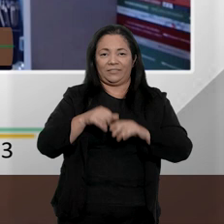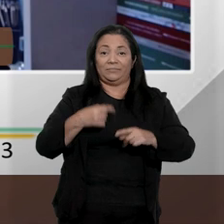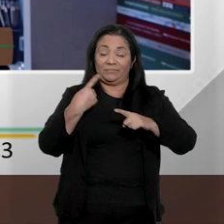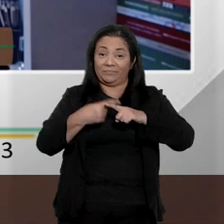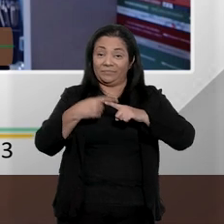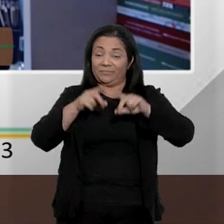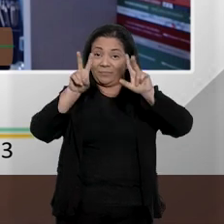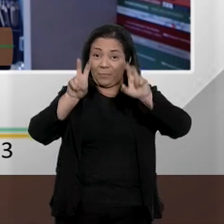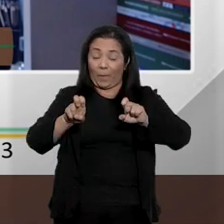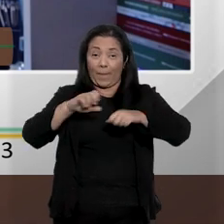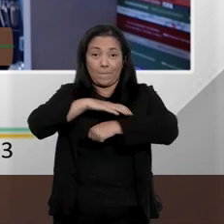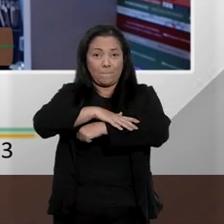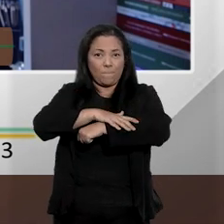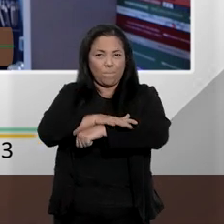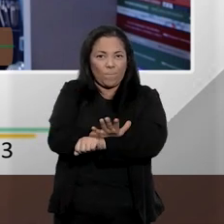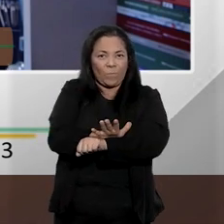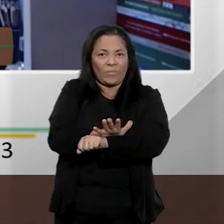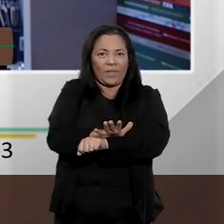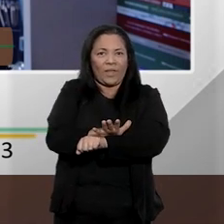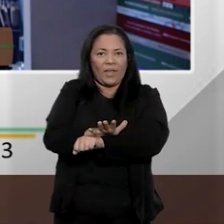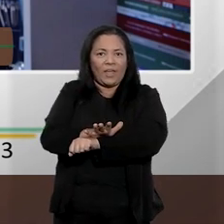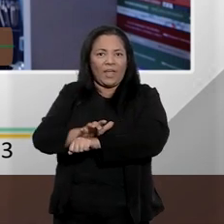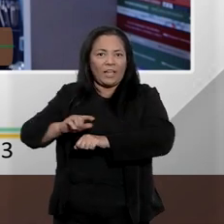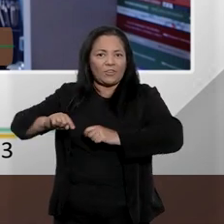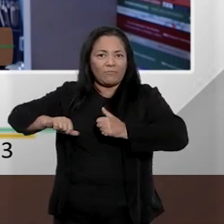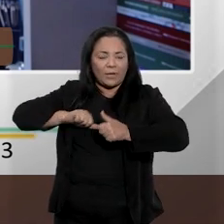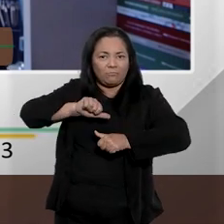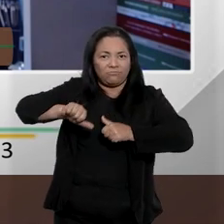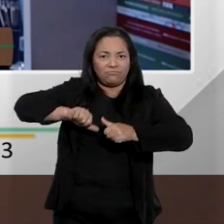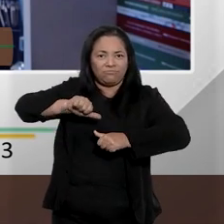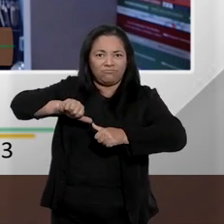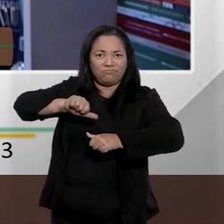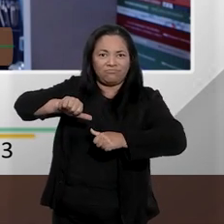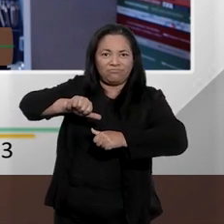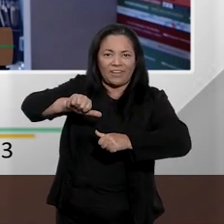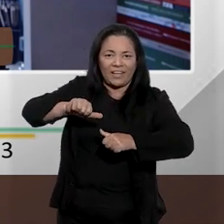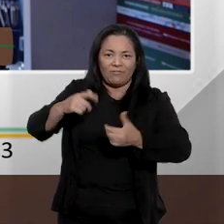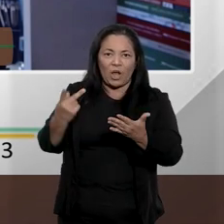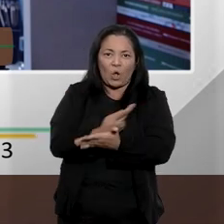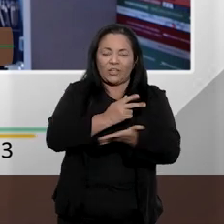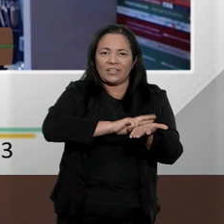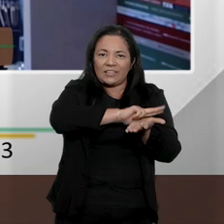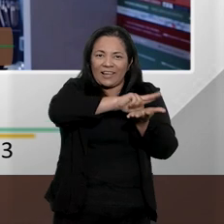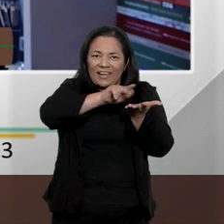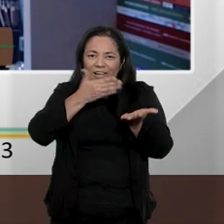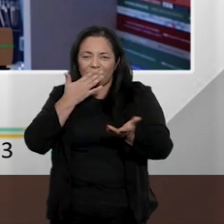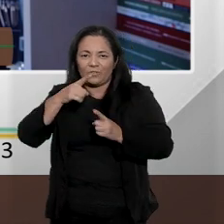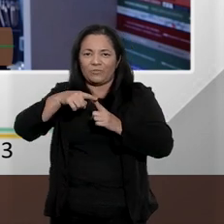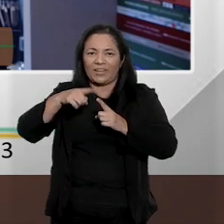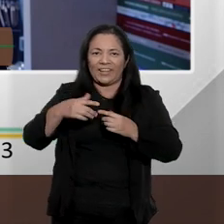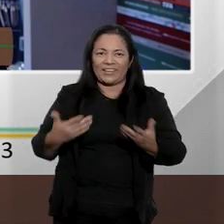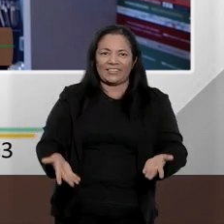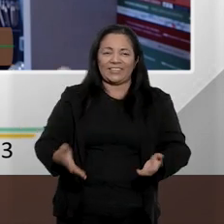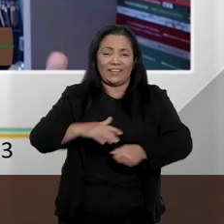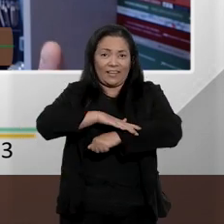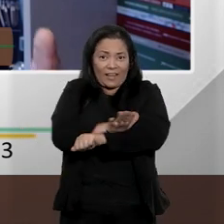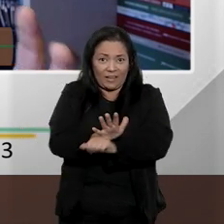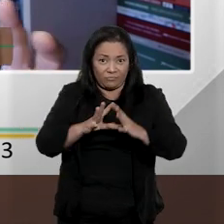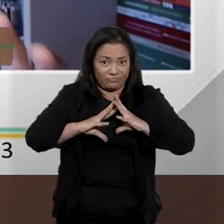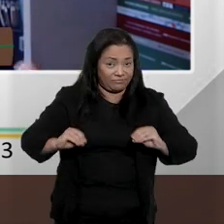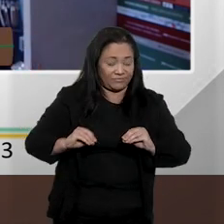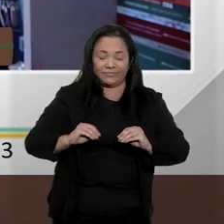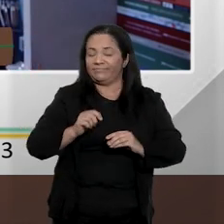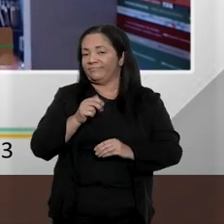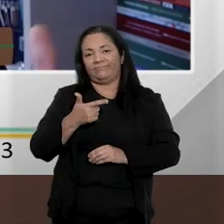é muito dinâmico. Ele é muito dinâmico e ele se reinventa. A gente costuma dizer que o racismo não dorme. Portanto,